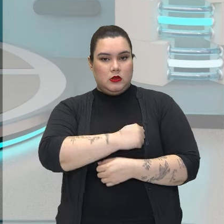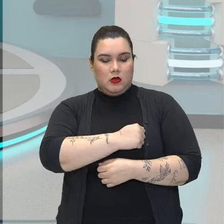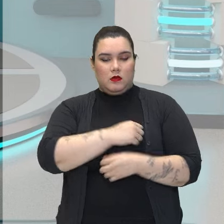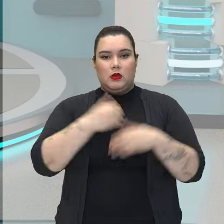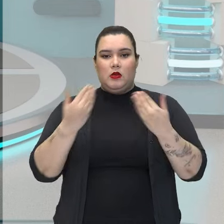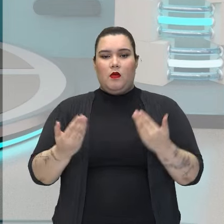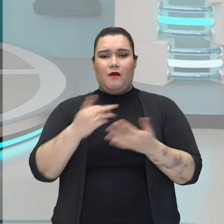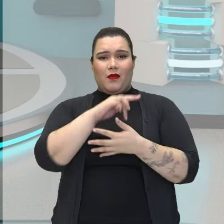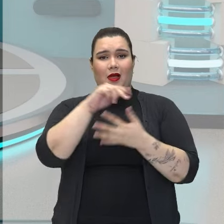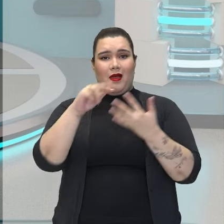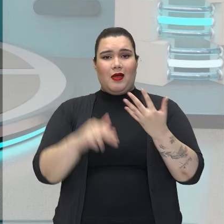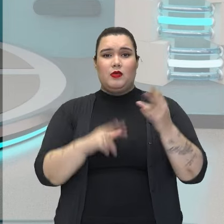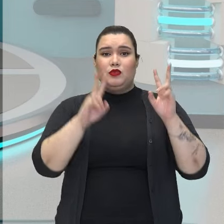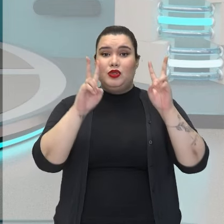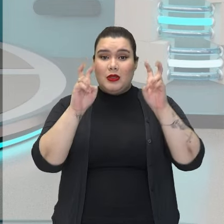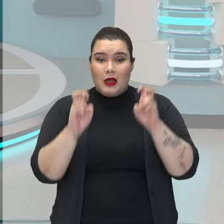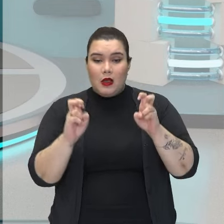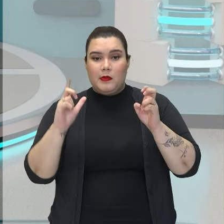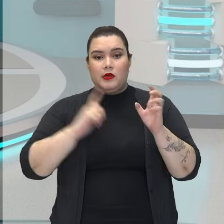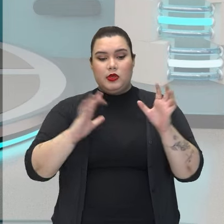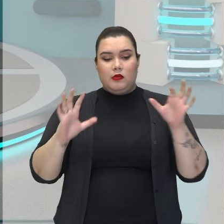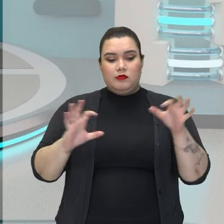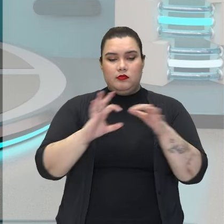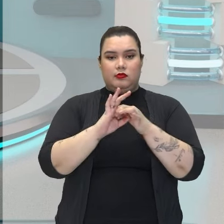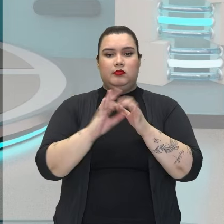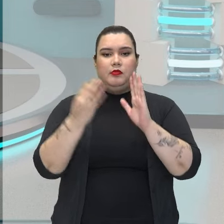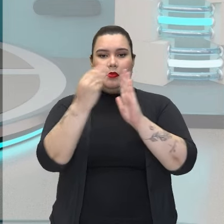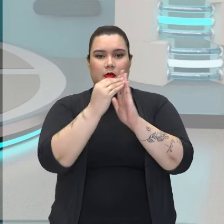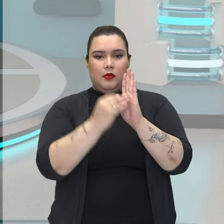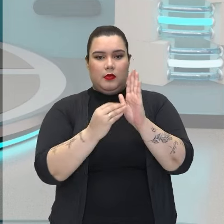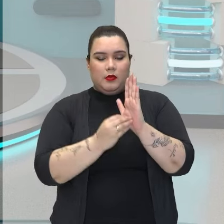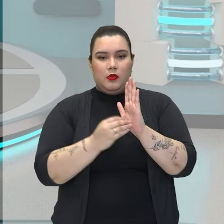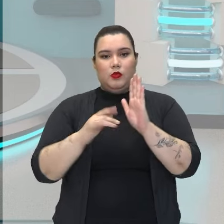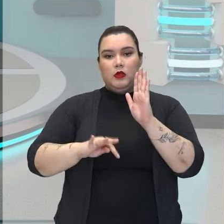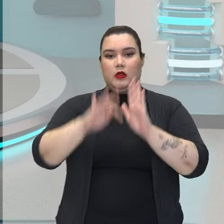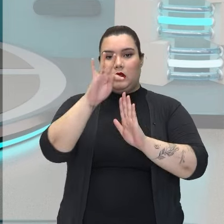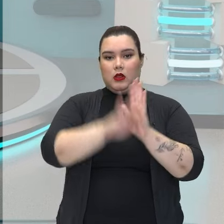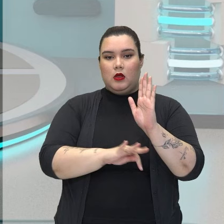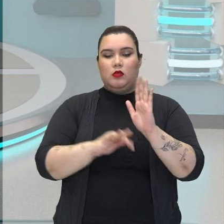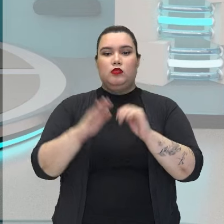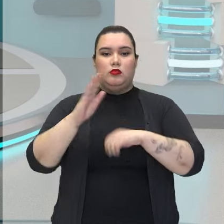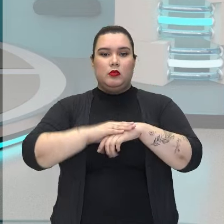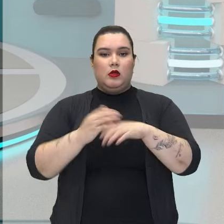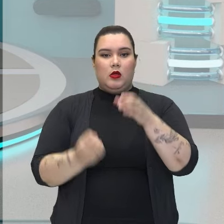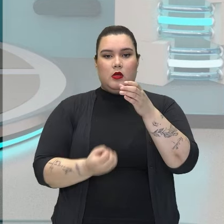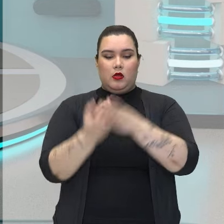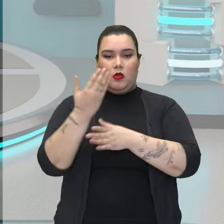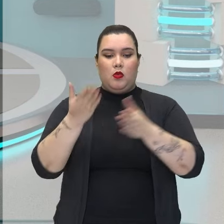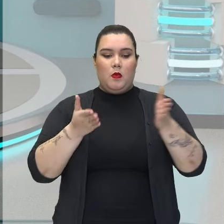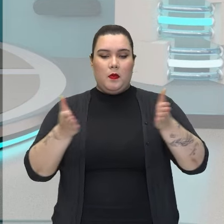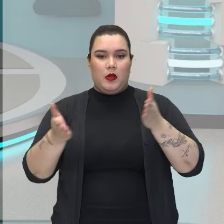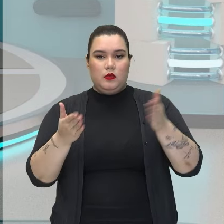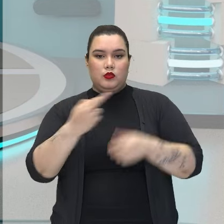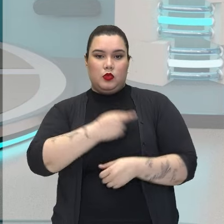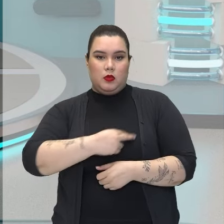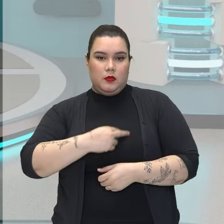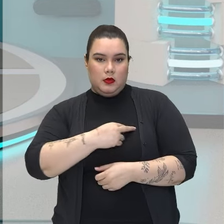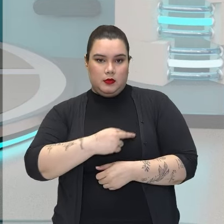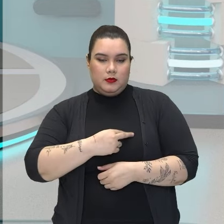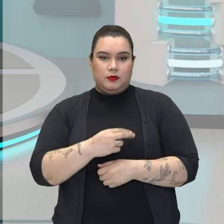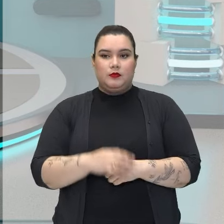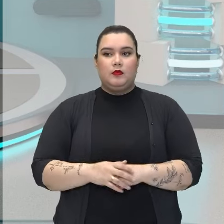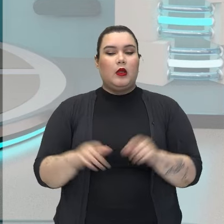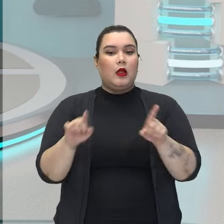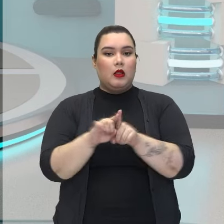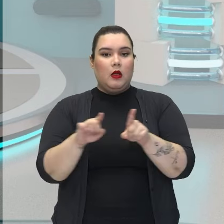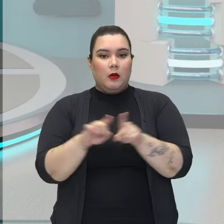temáticas que vão estar presentes nas obras que vão ser produzidas nesse período, nos romances, ok? E também